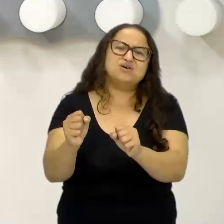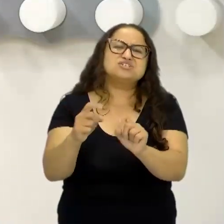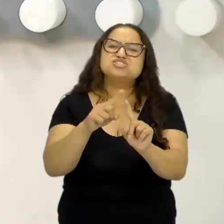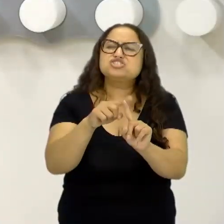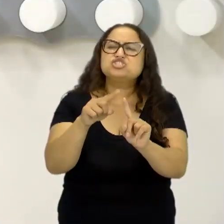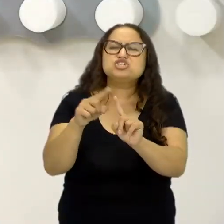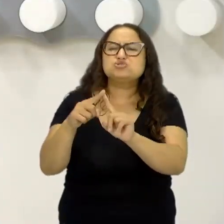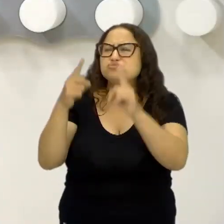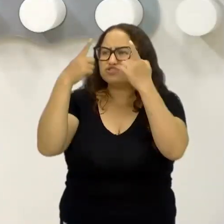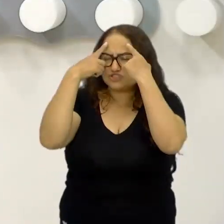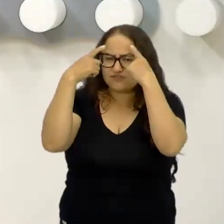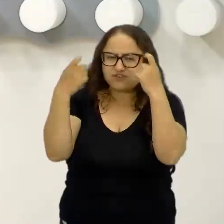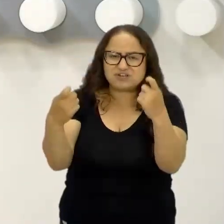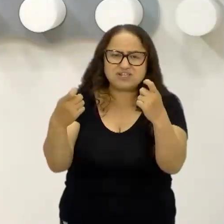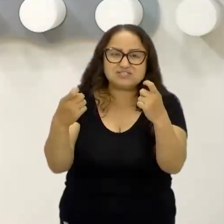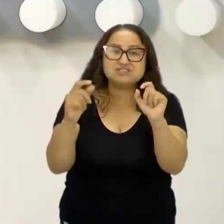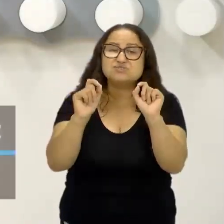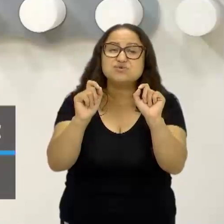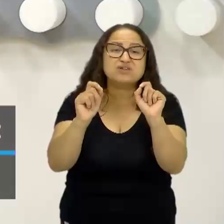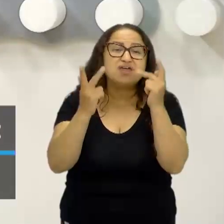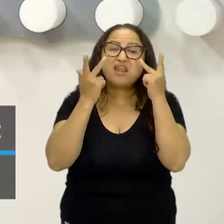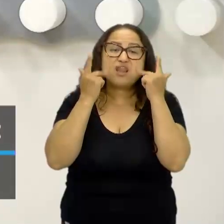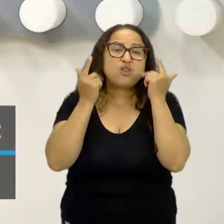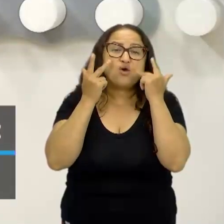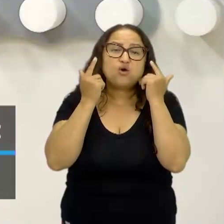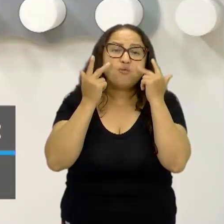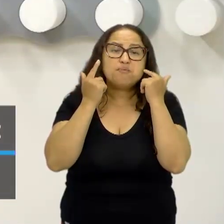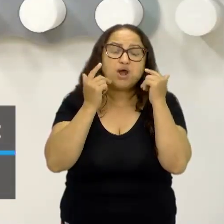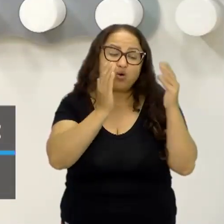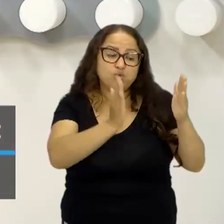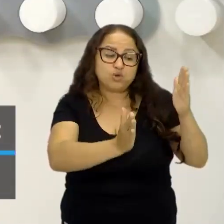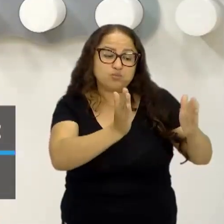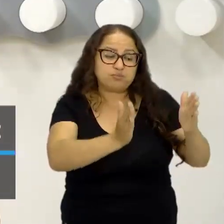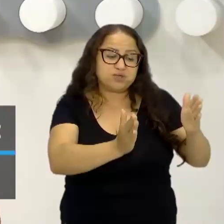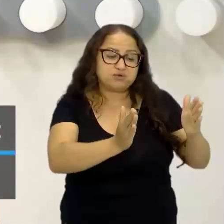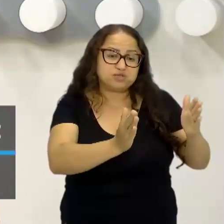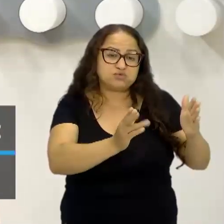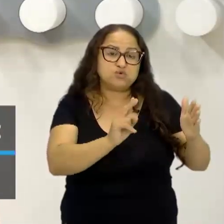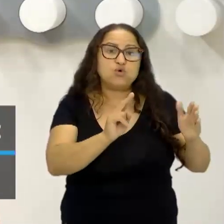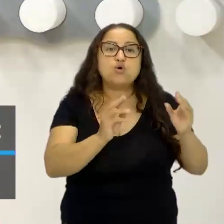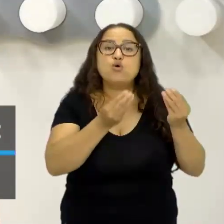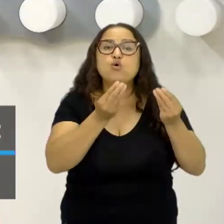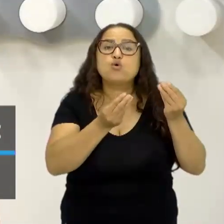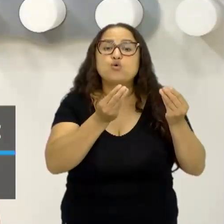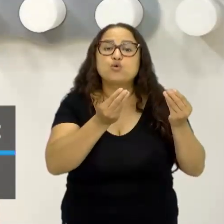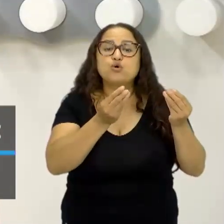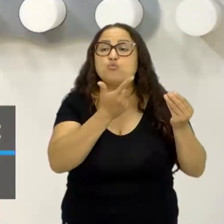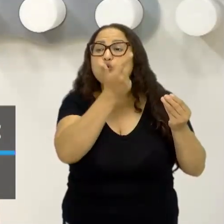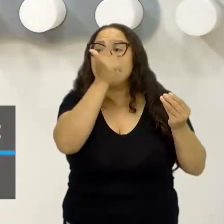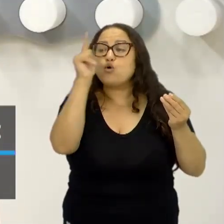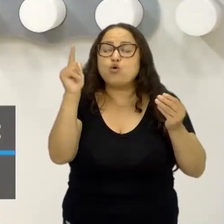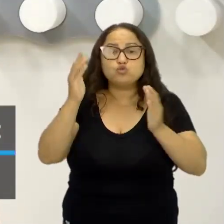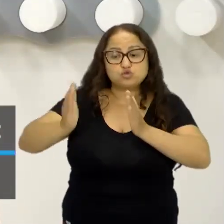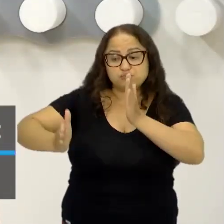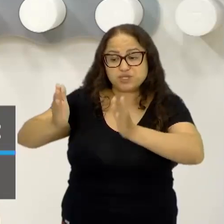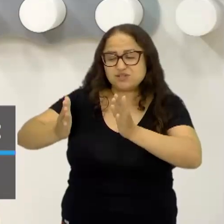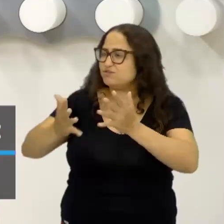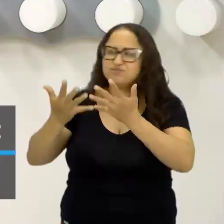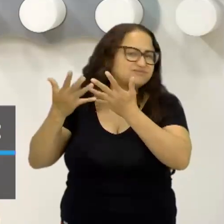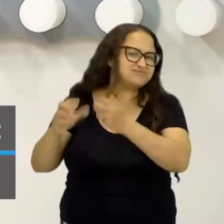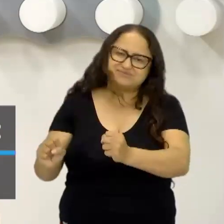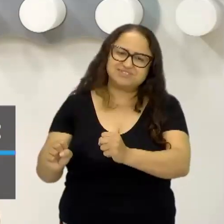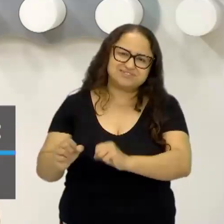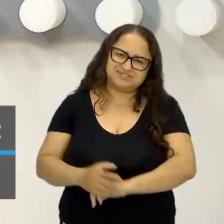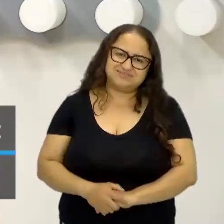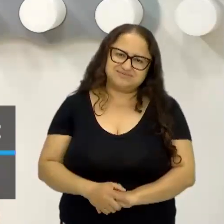tipos de violência que eram comuns em uma determinada época, como inadmissíveis em outras. Nós podemos